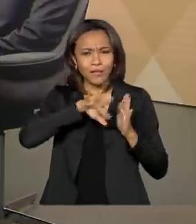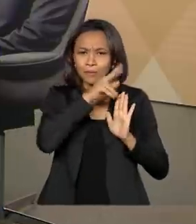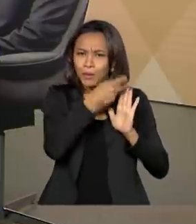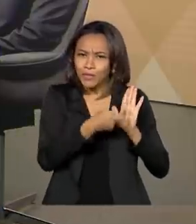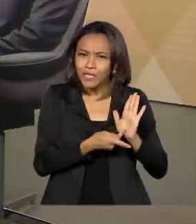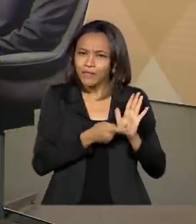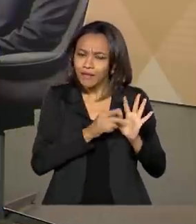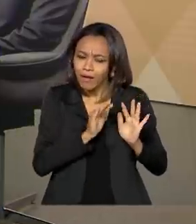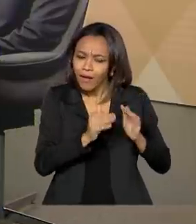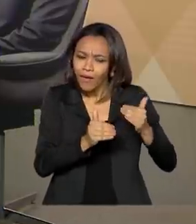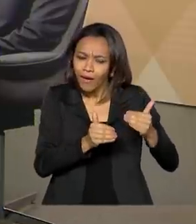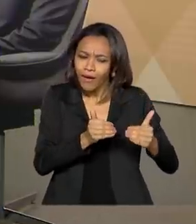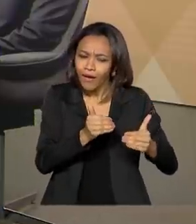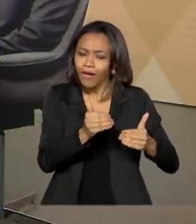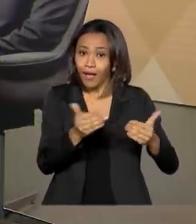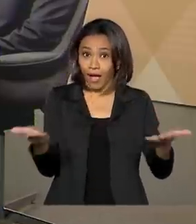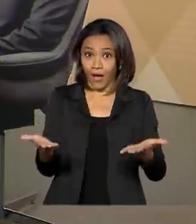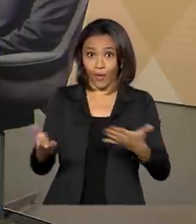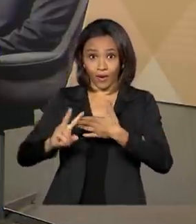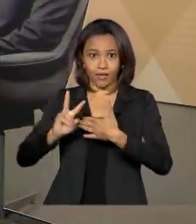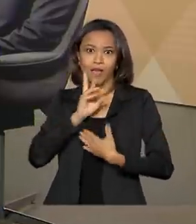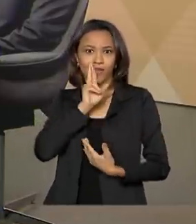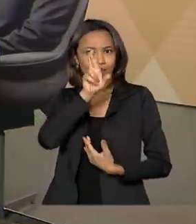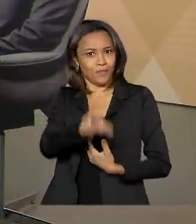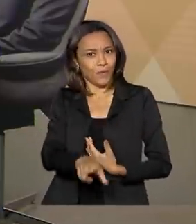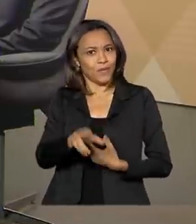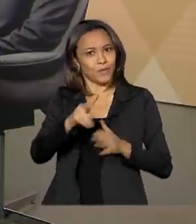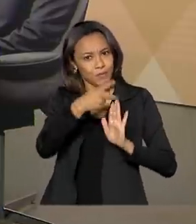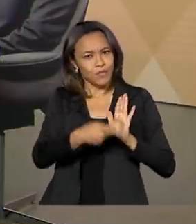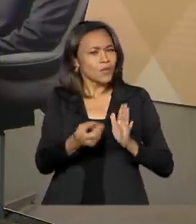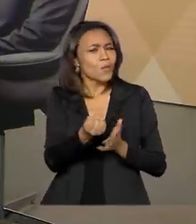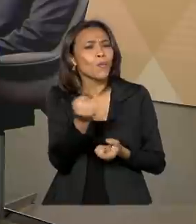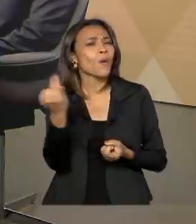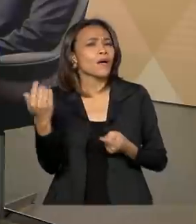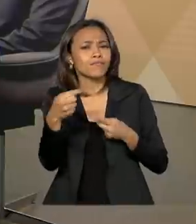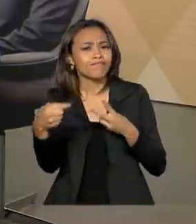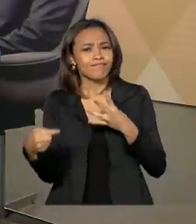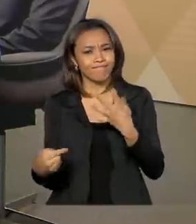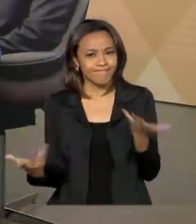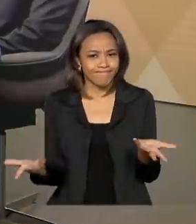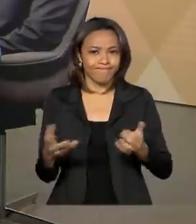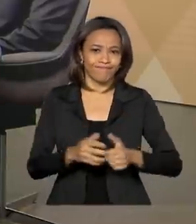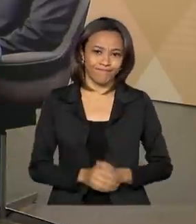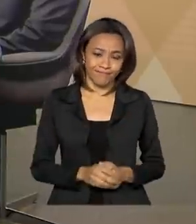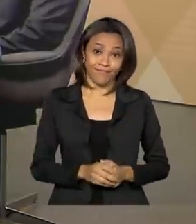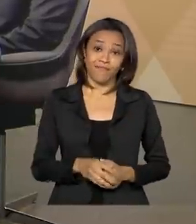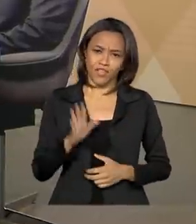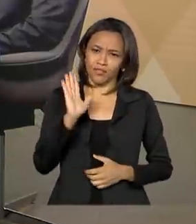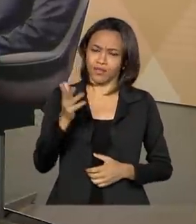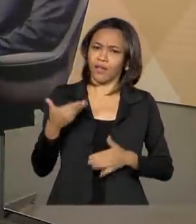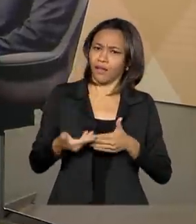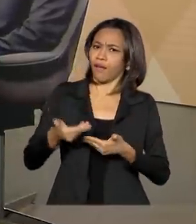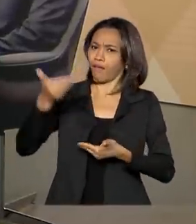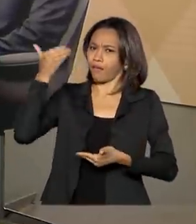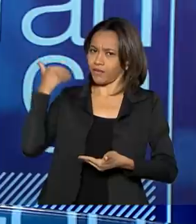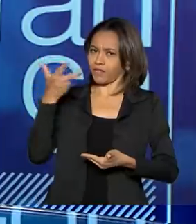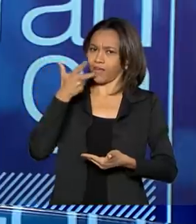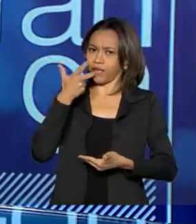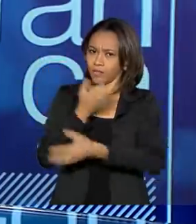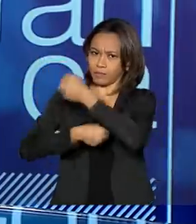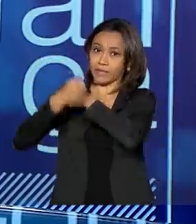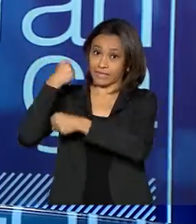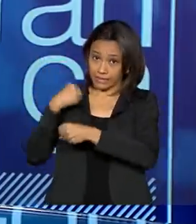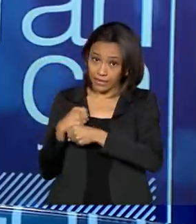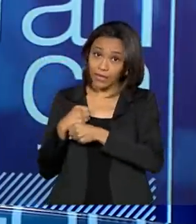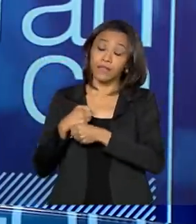Agora o senhor volta com alguns resultados para mostrar para a gente. Quais são eles, secretário? Veja, como eu havia falado no ano passado,